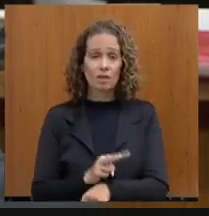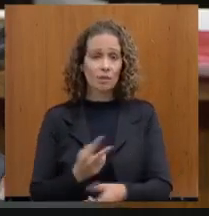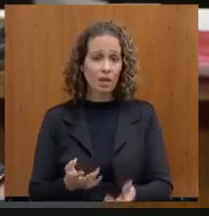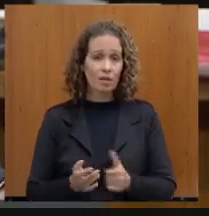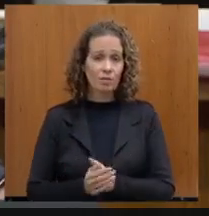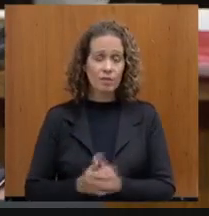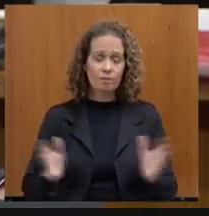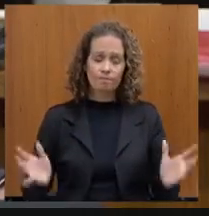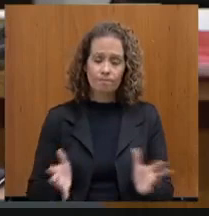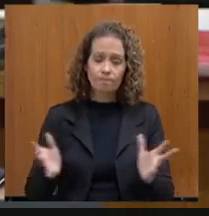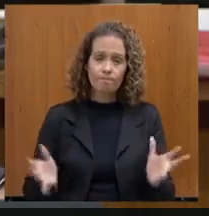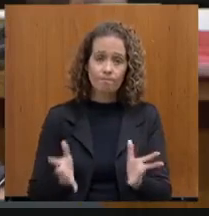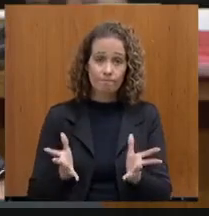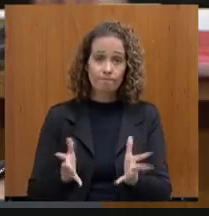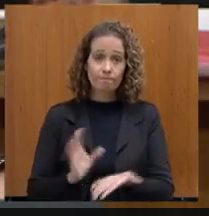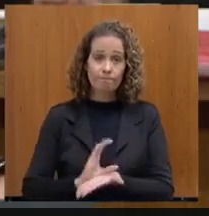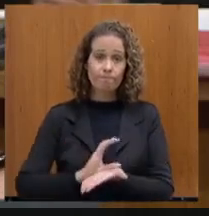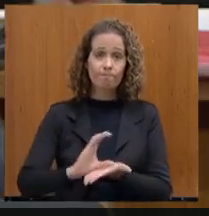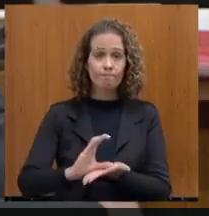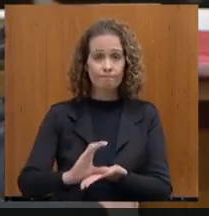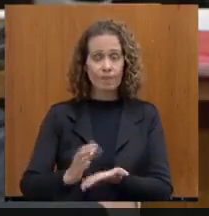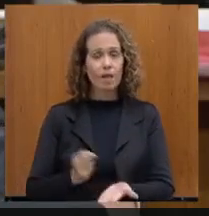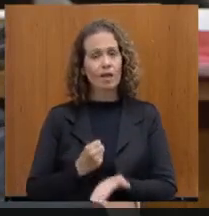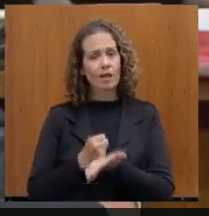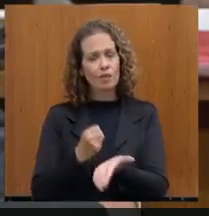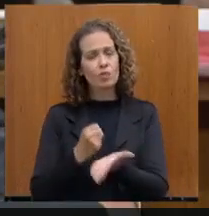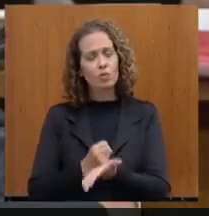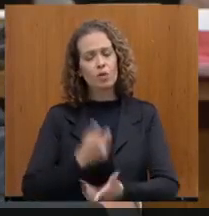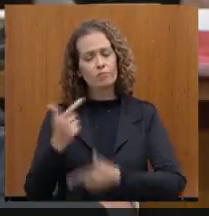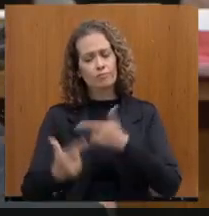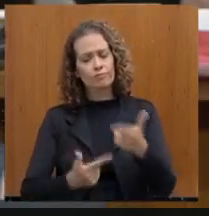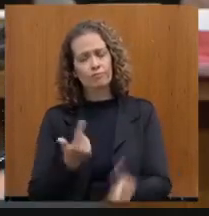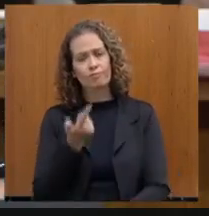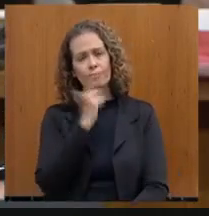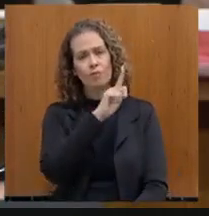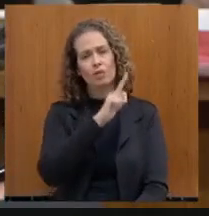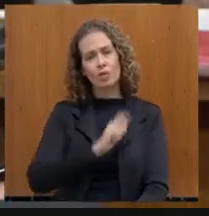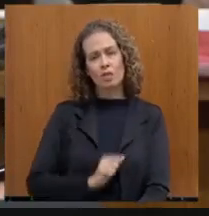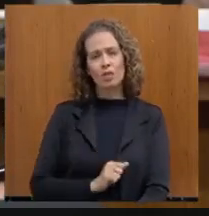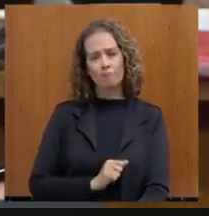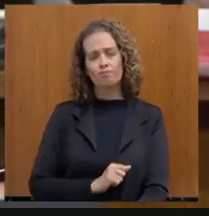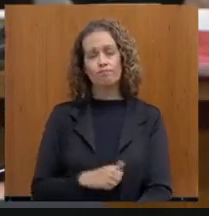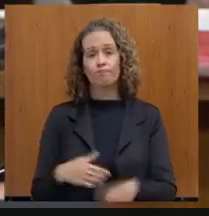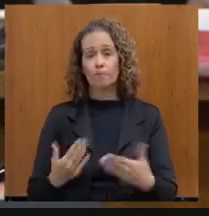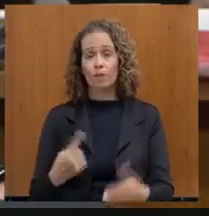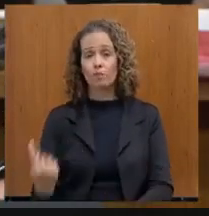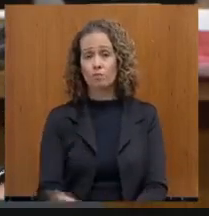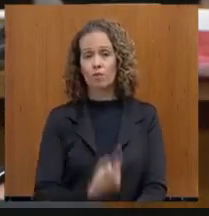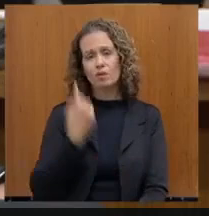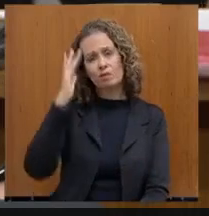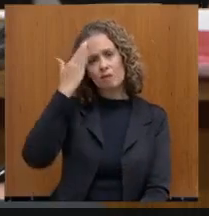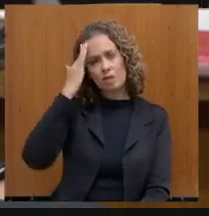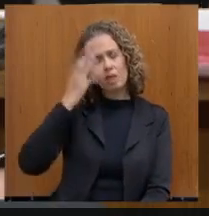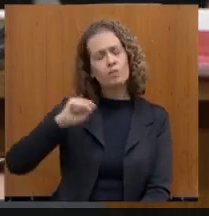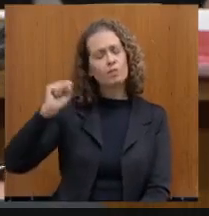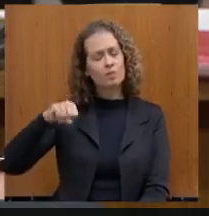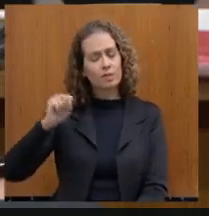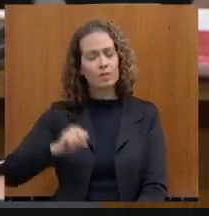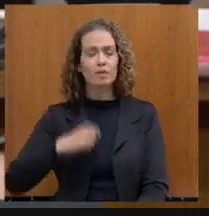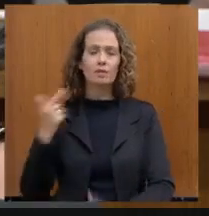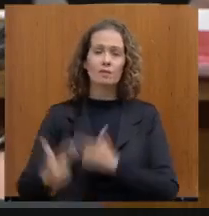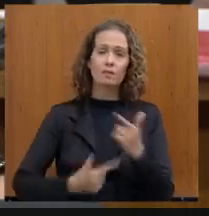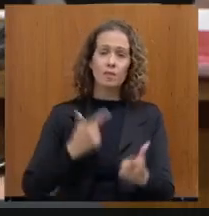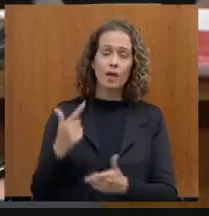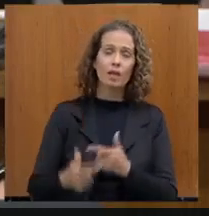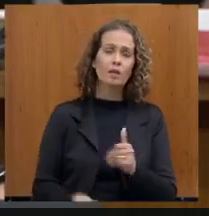investimentos trazem emprego. Esses investimentos trazem impostos. Então, a gente entende que está, sim, trabalhando de uma forma